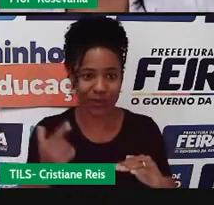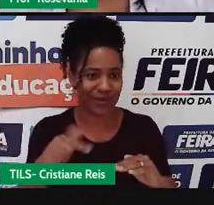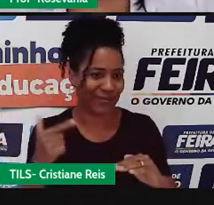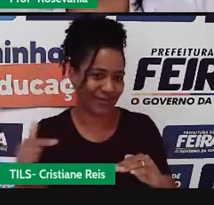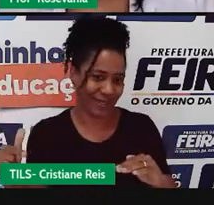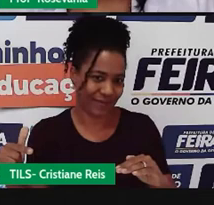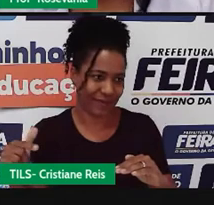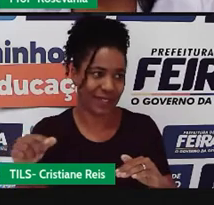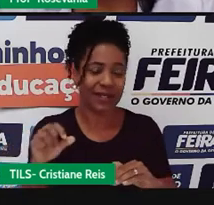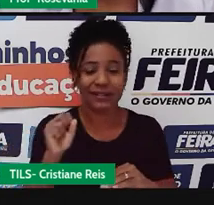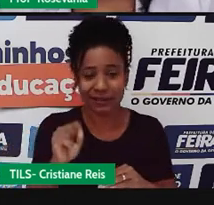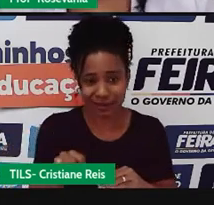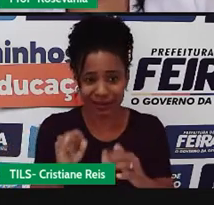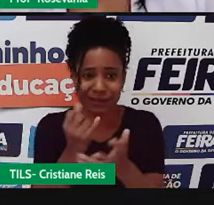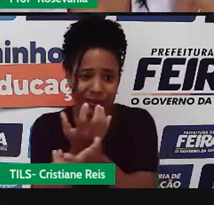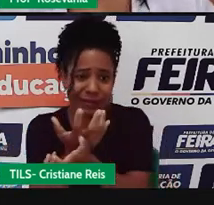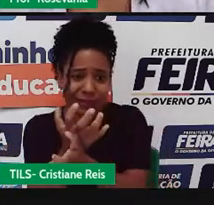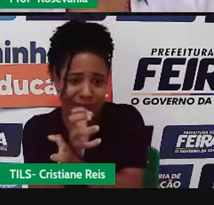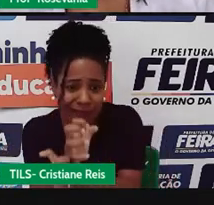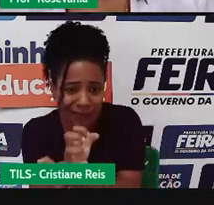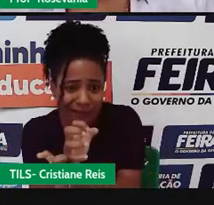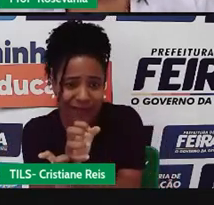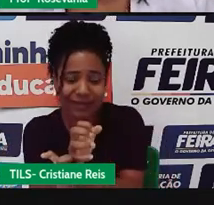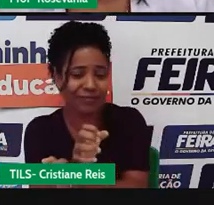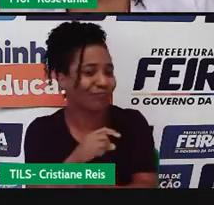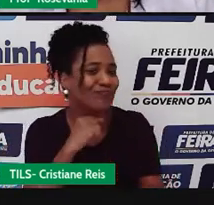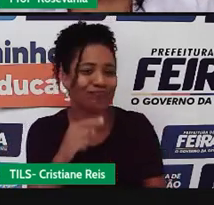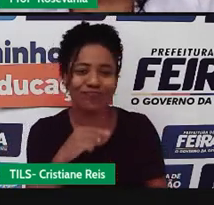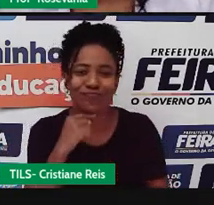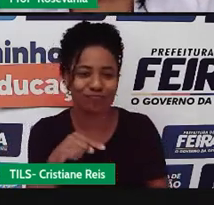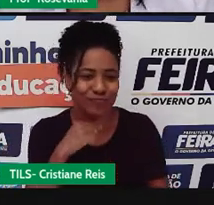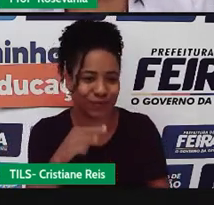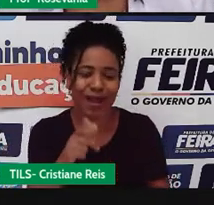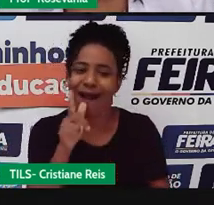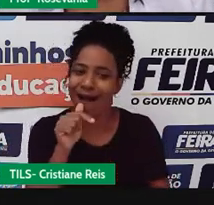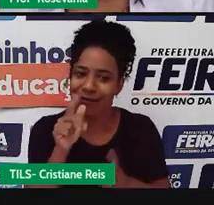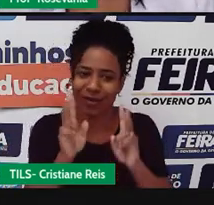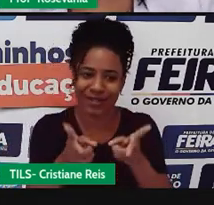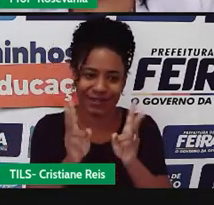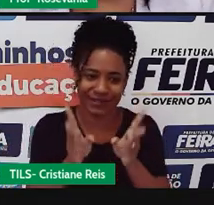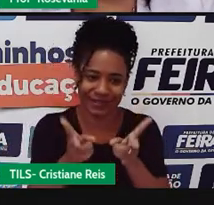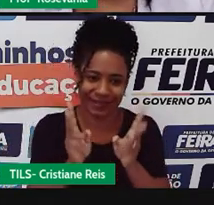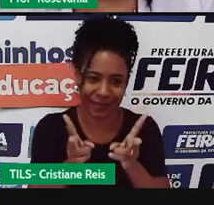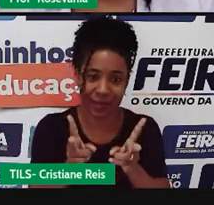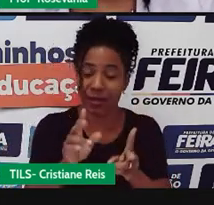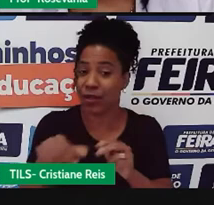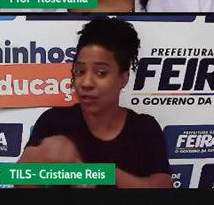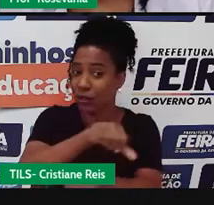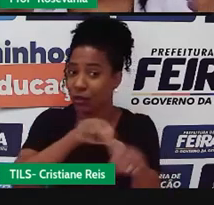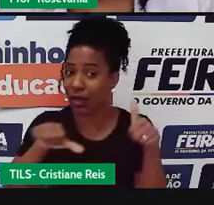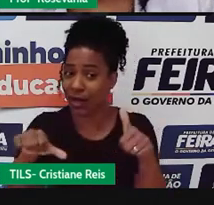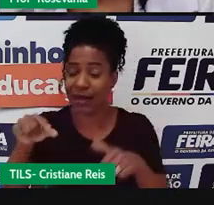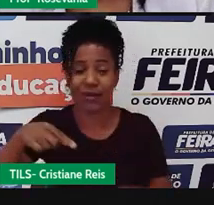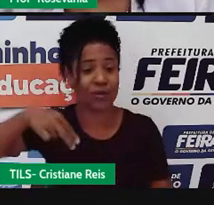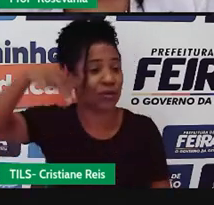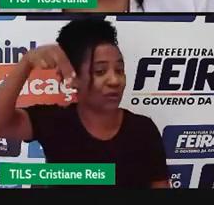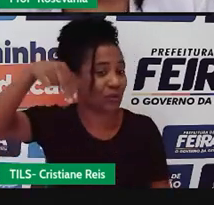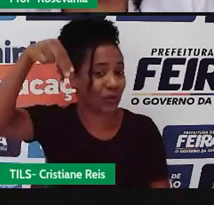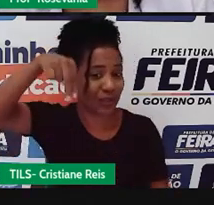mas, de qualquer forma, tem água. A não ser, no caso, né, do Nordeste, que a maioria dos rios são